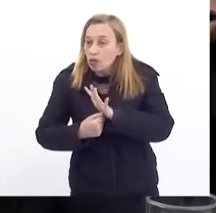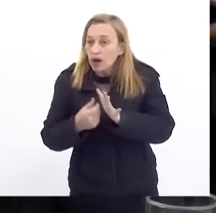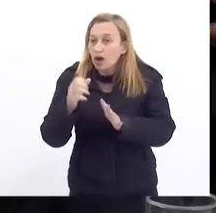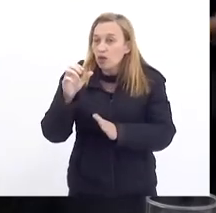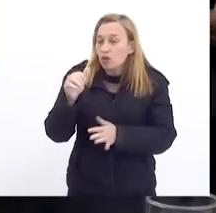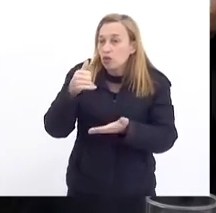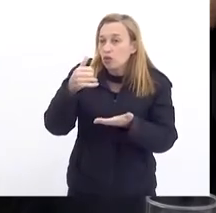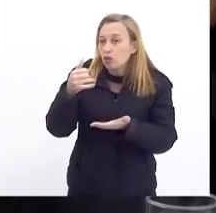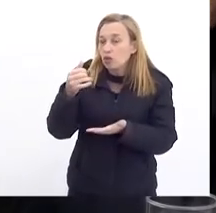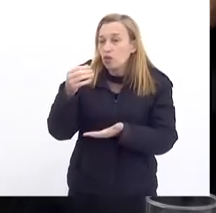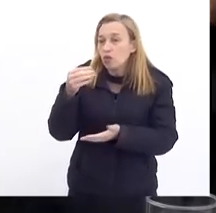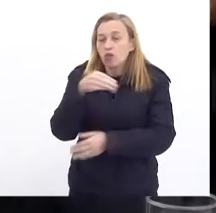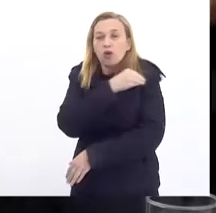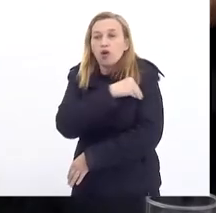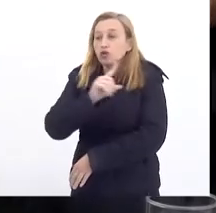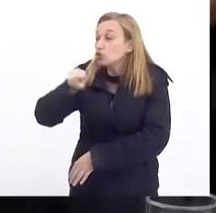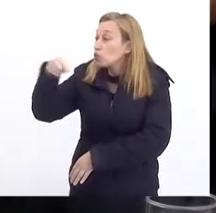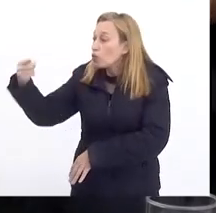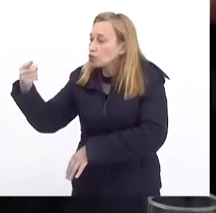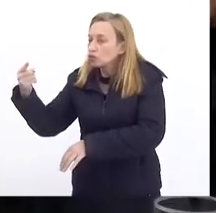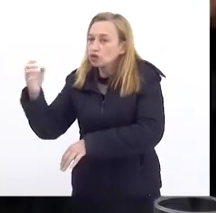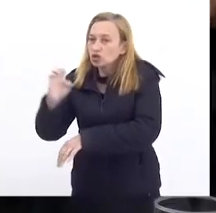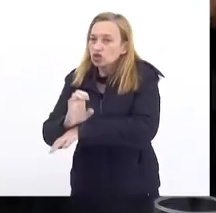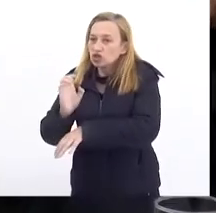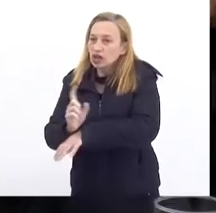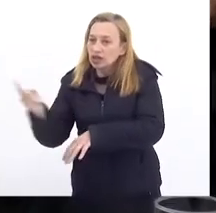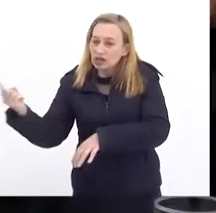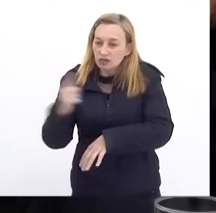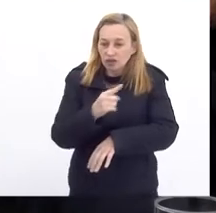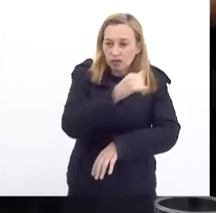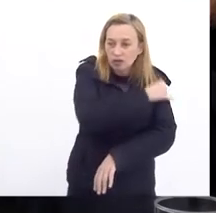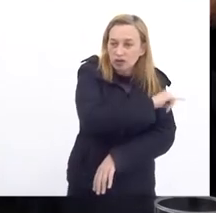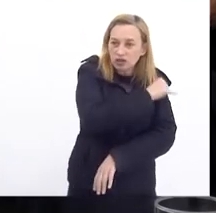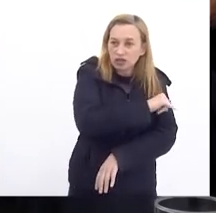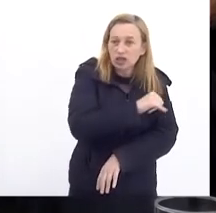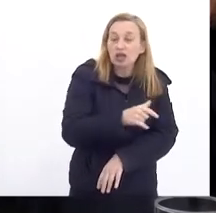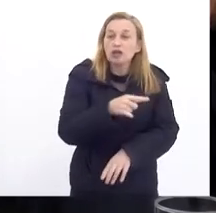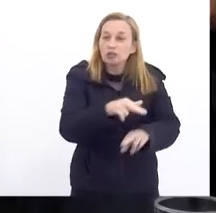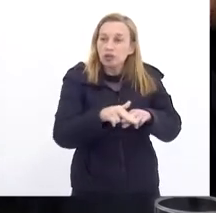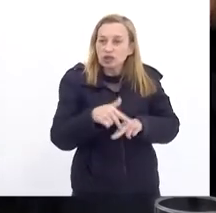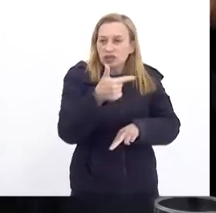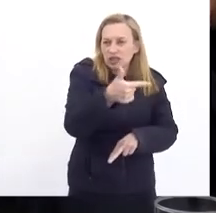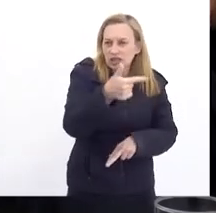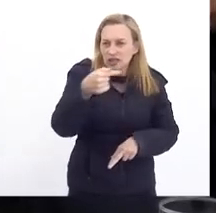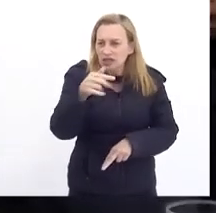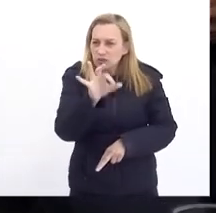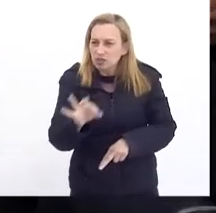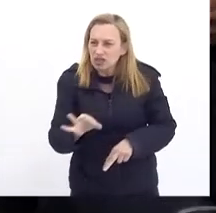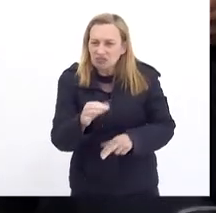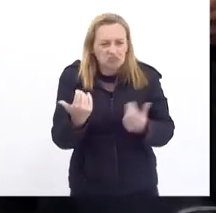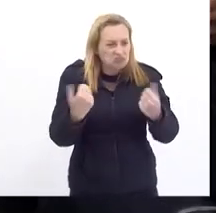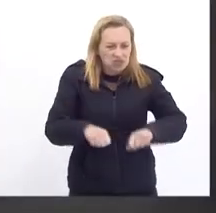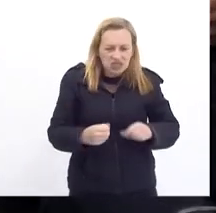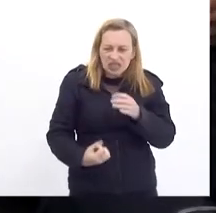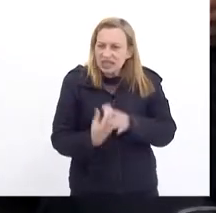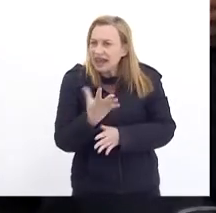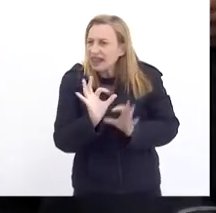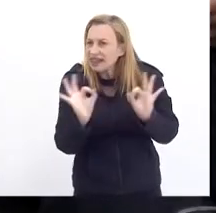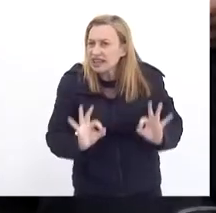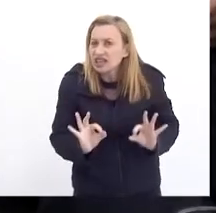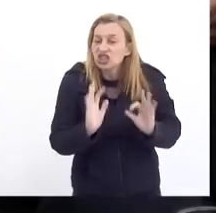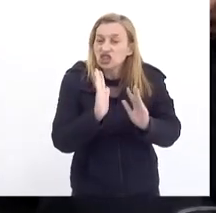E trazer Para o Rio de Janeiro E dessa forma Ganha-se 17% Sem precisar Fabricar nada Se já foi